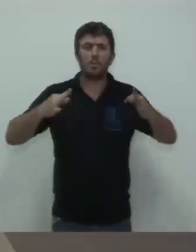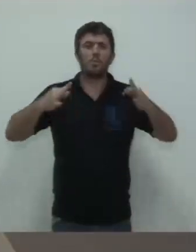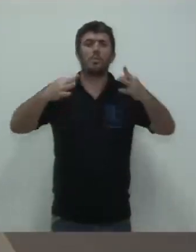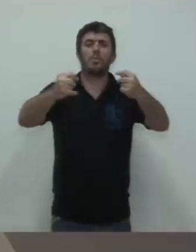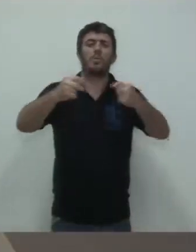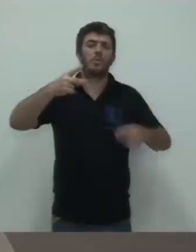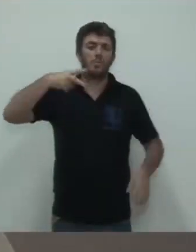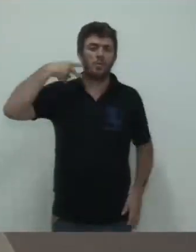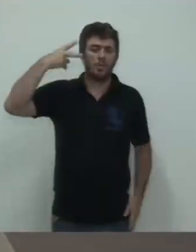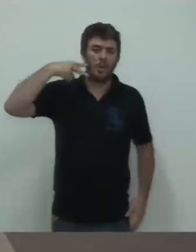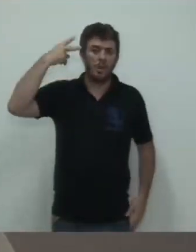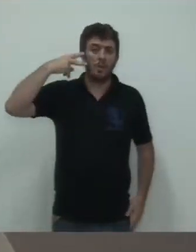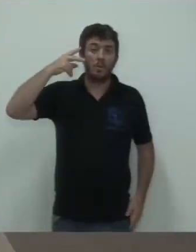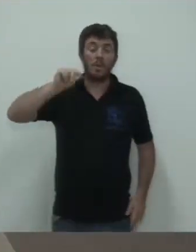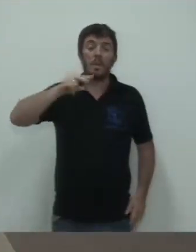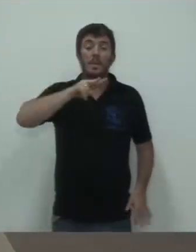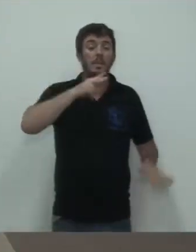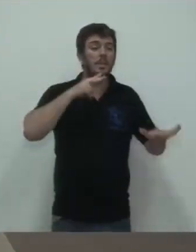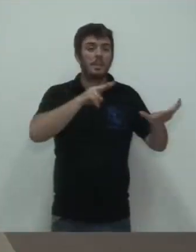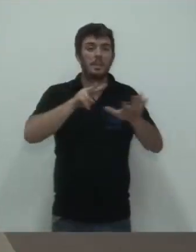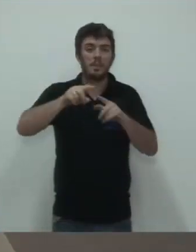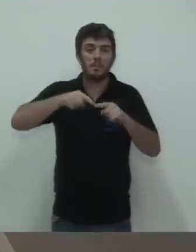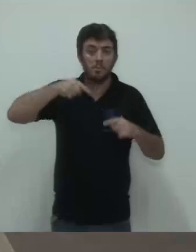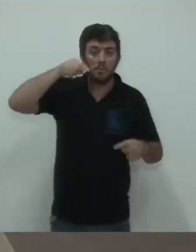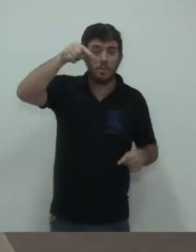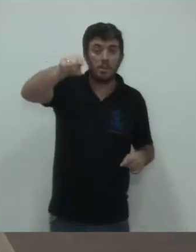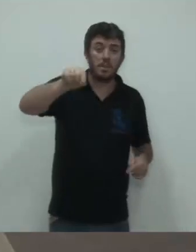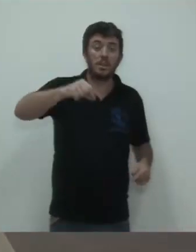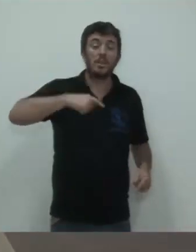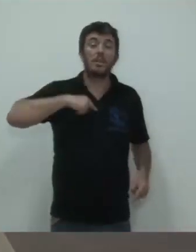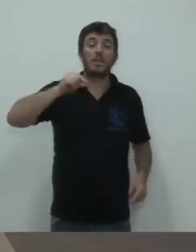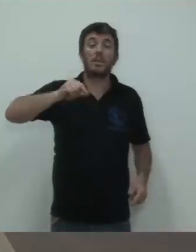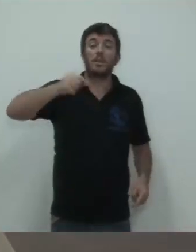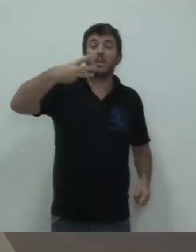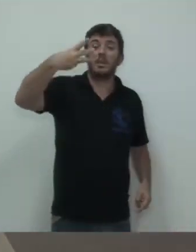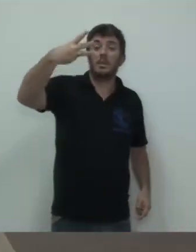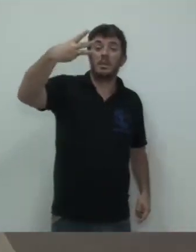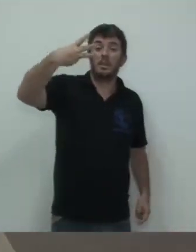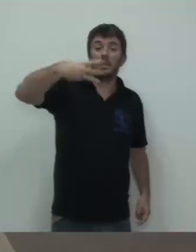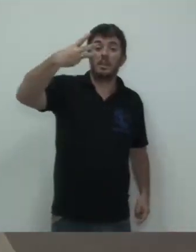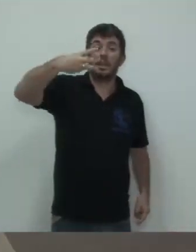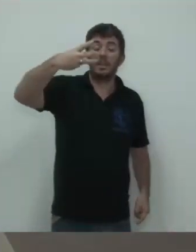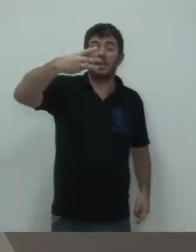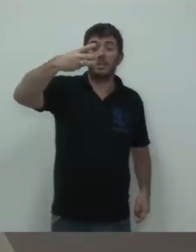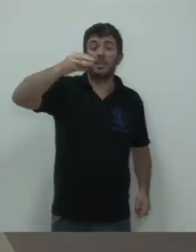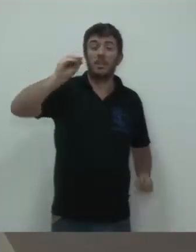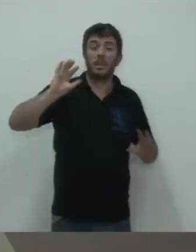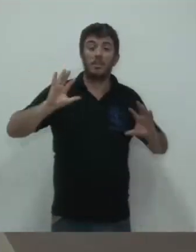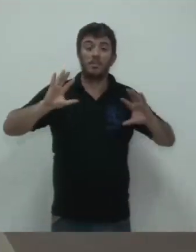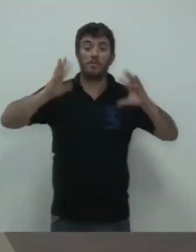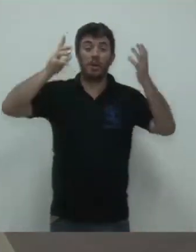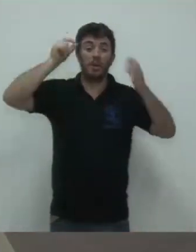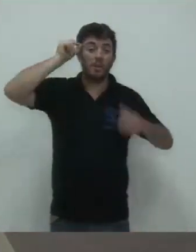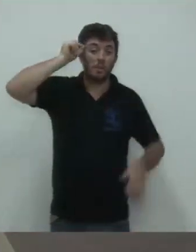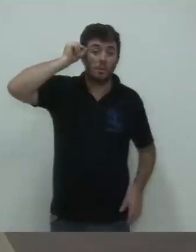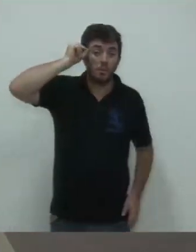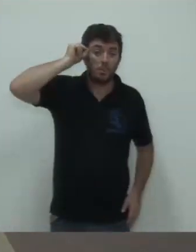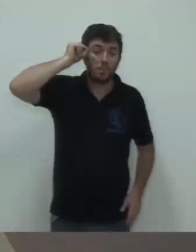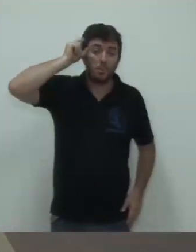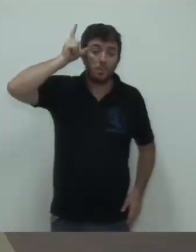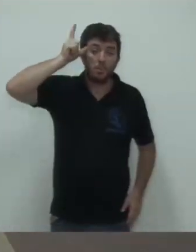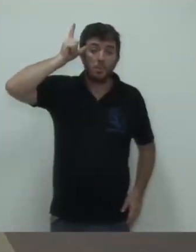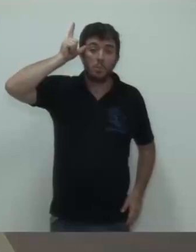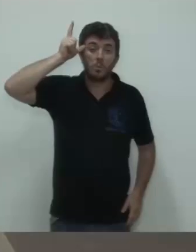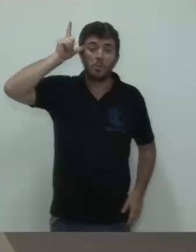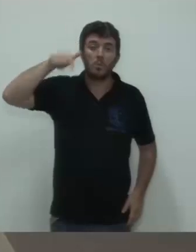semana da terceira edição da Festa da Cultura e Tradições Setanesas, o evento que está na sua terceira edição, e